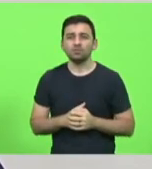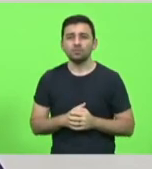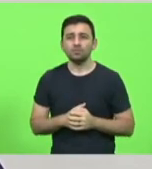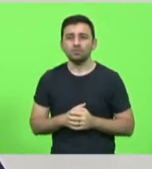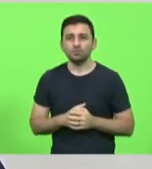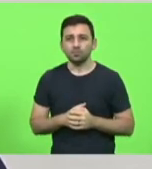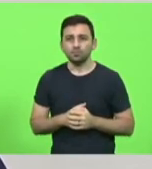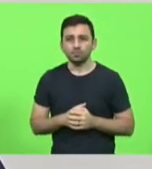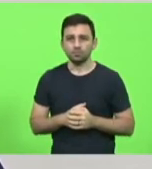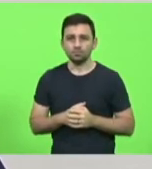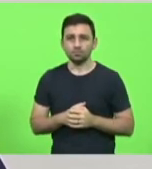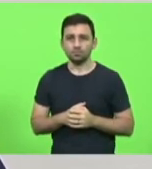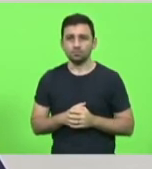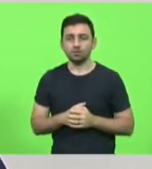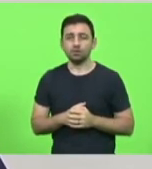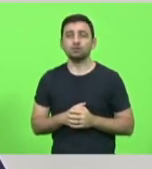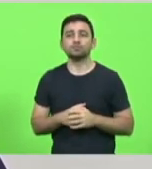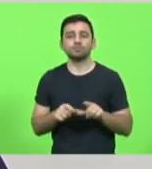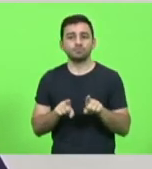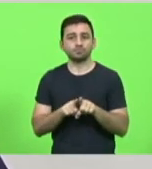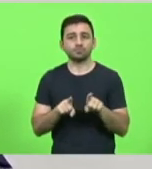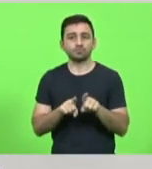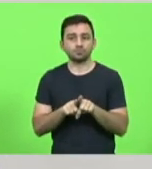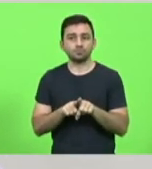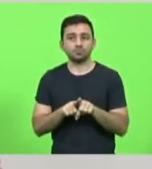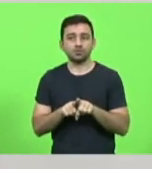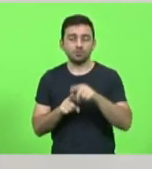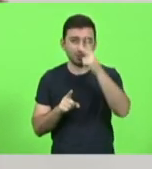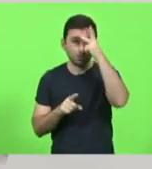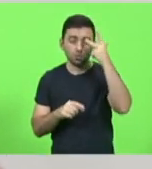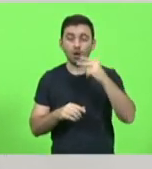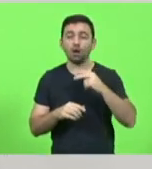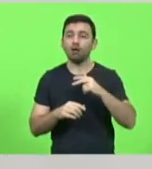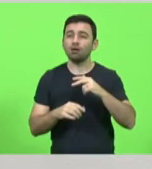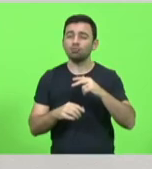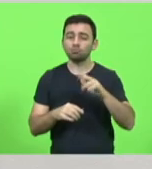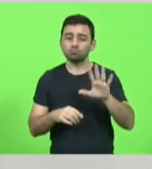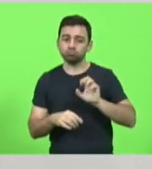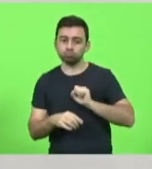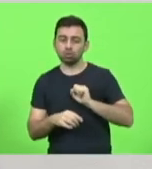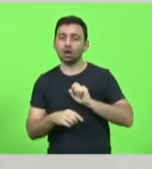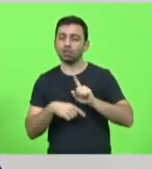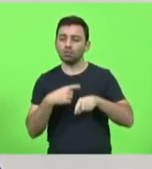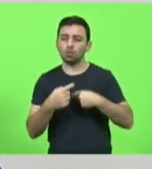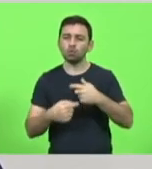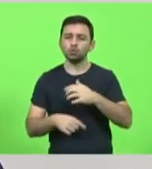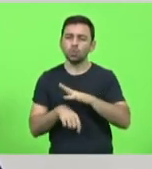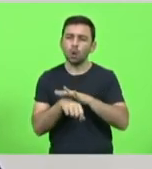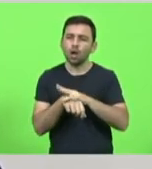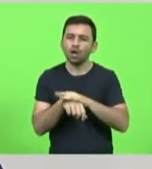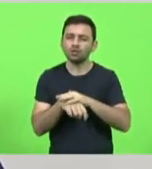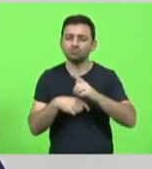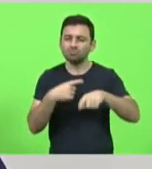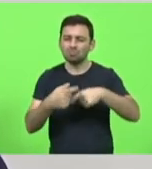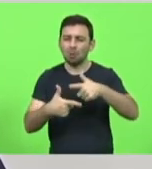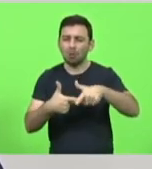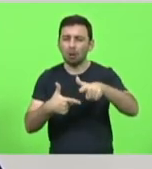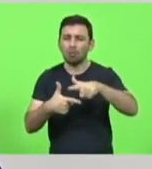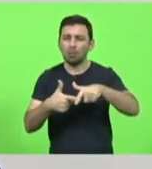e quantas e quantas pessoas com sequelas por conta do covid, que passam